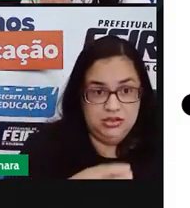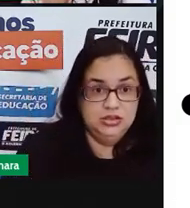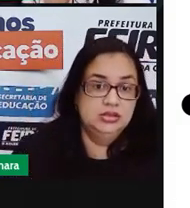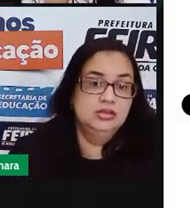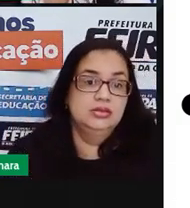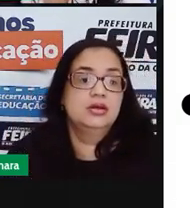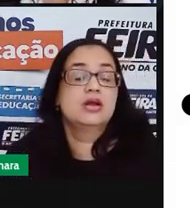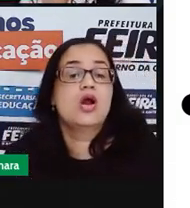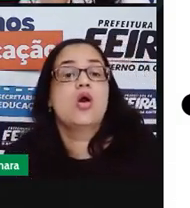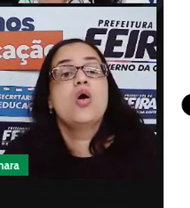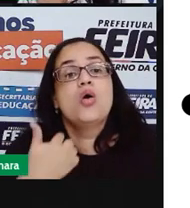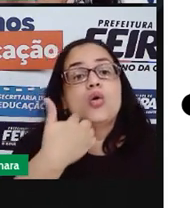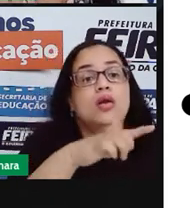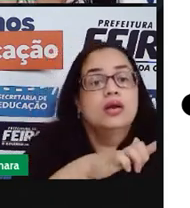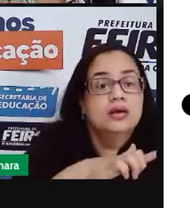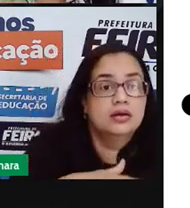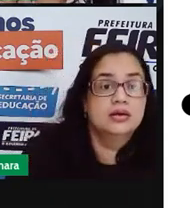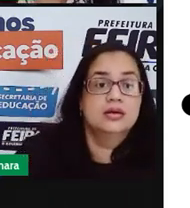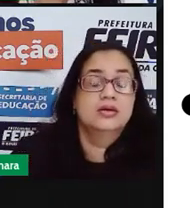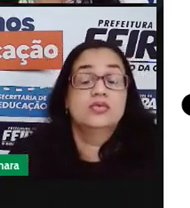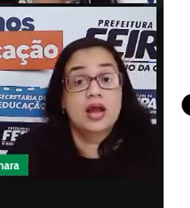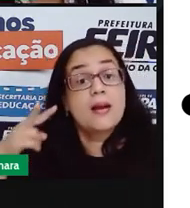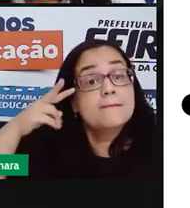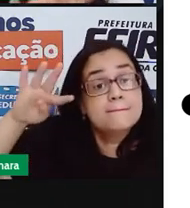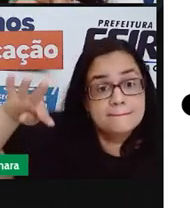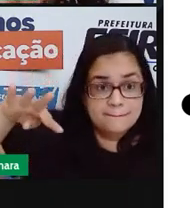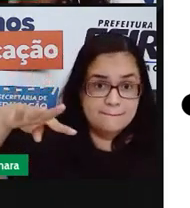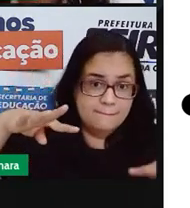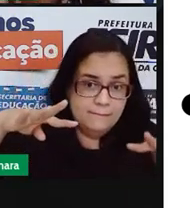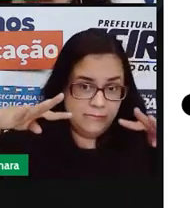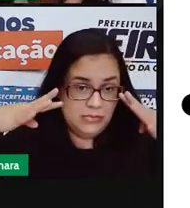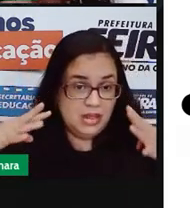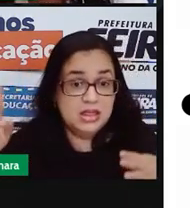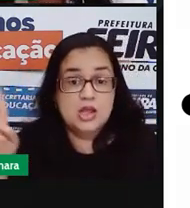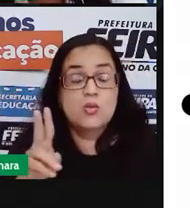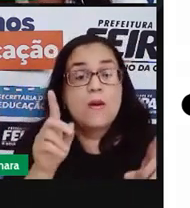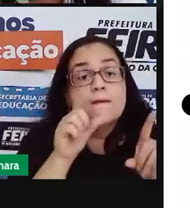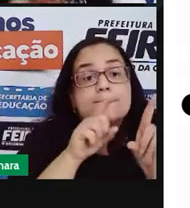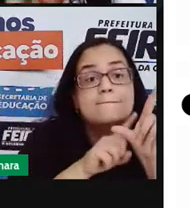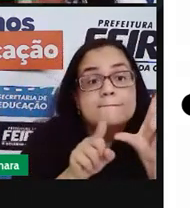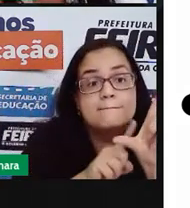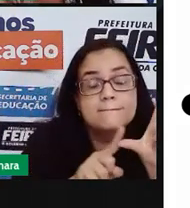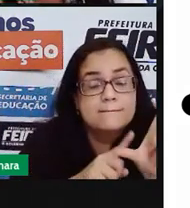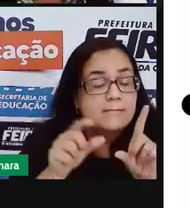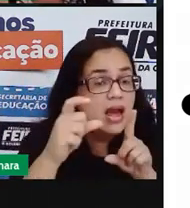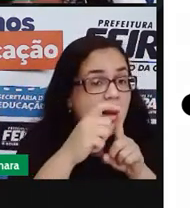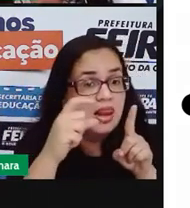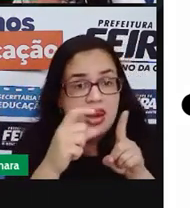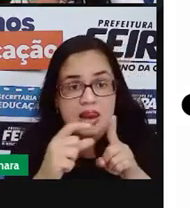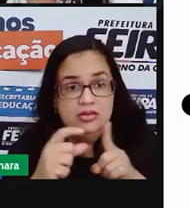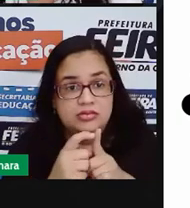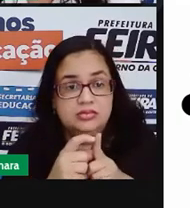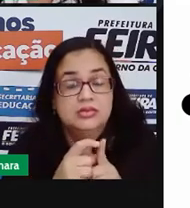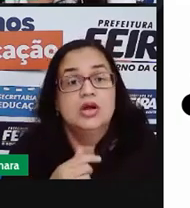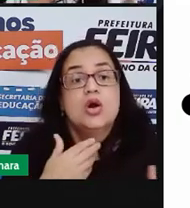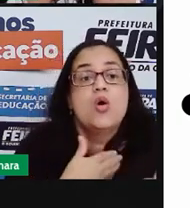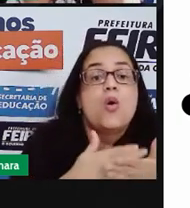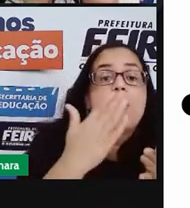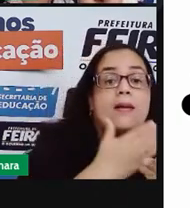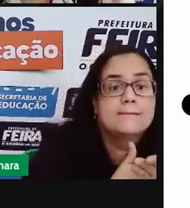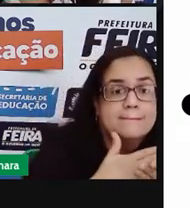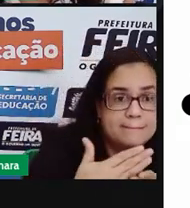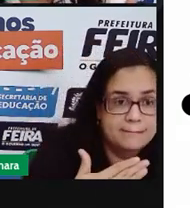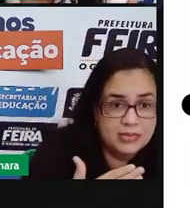E outra coisa, fica ligado, nenhuma palavra, nenhumazinha, começa